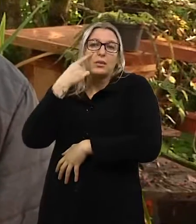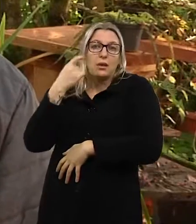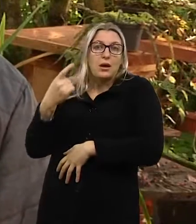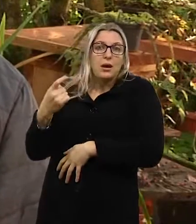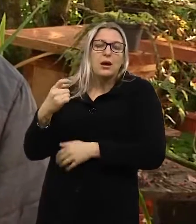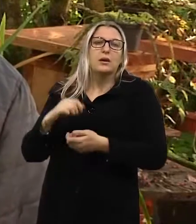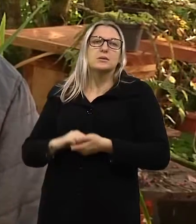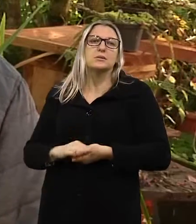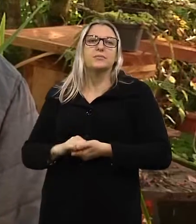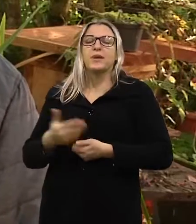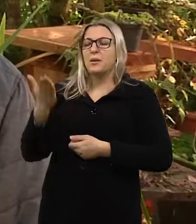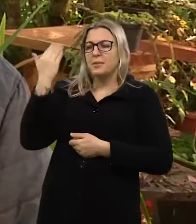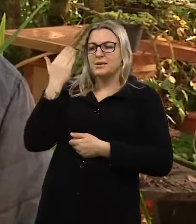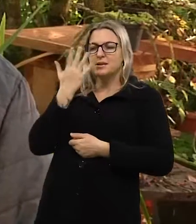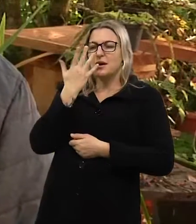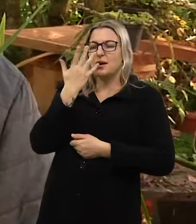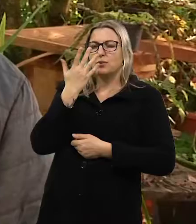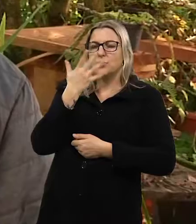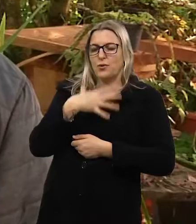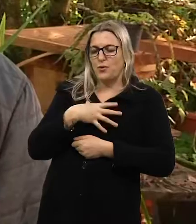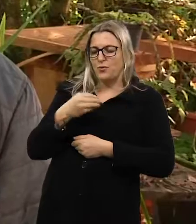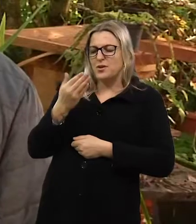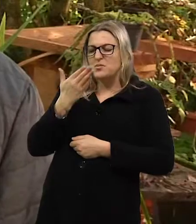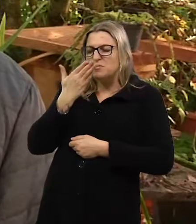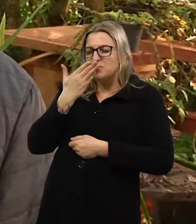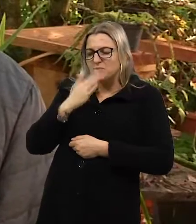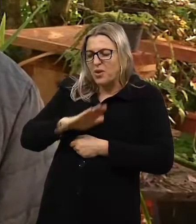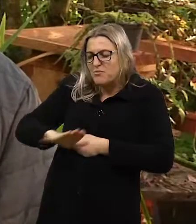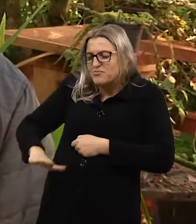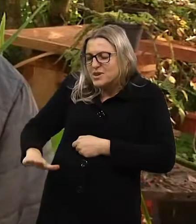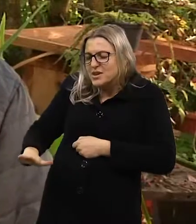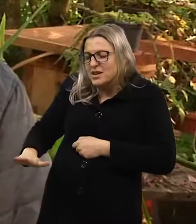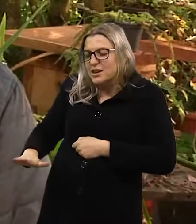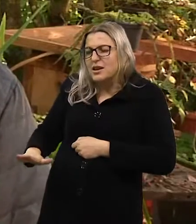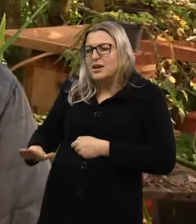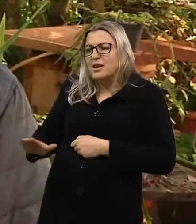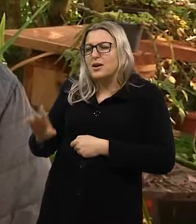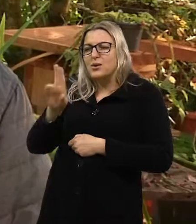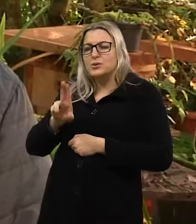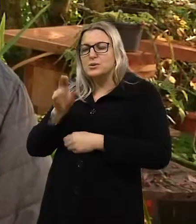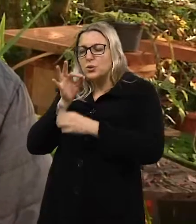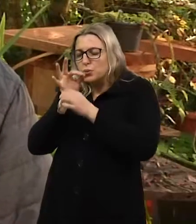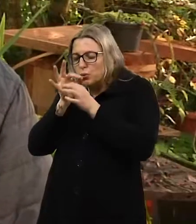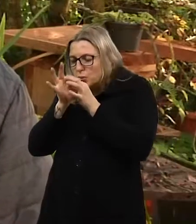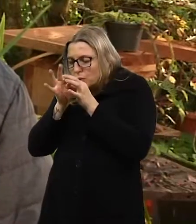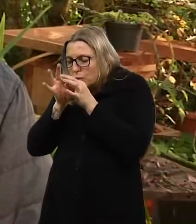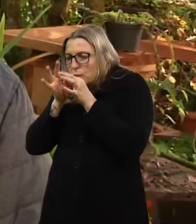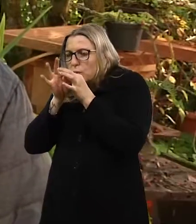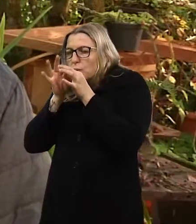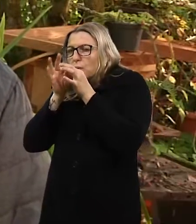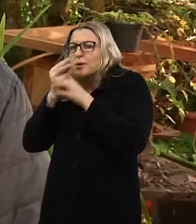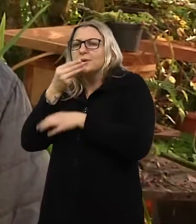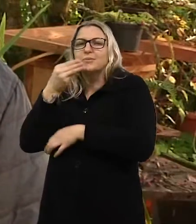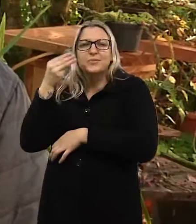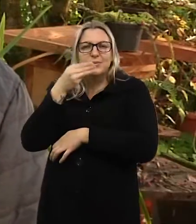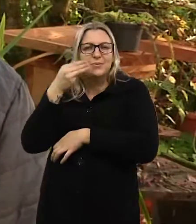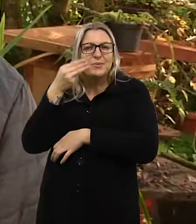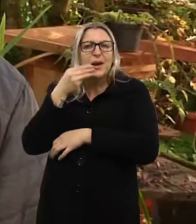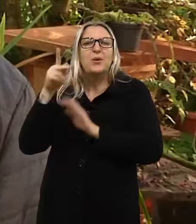a se interessar por isso, né? E quando elas eram pequenas, elas iam de canudinho tomar o mel das